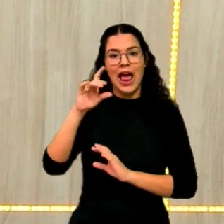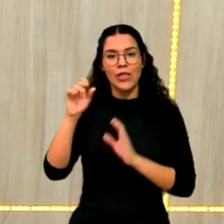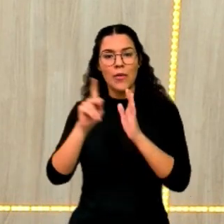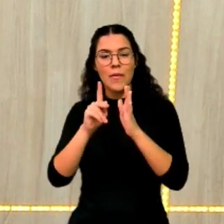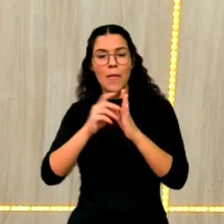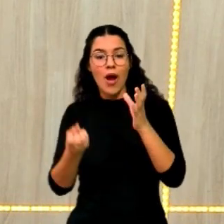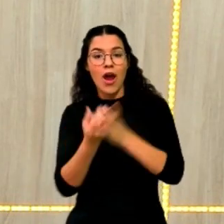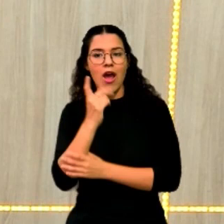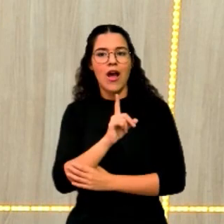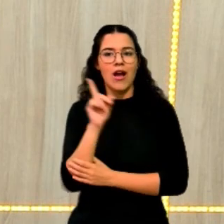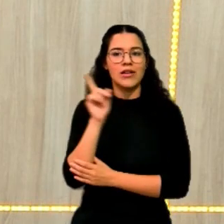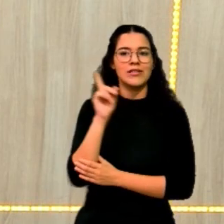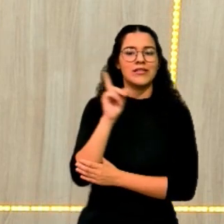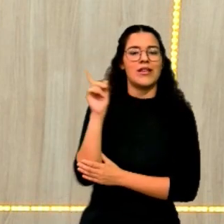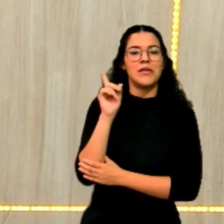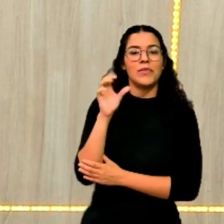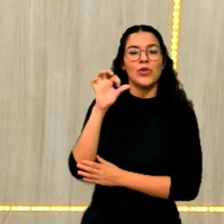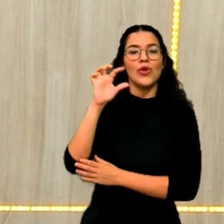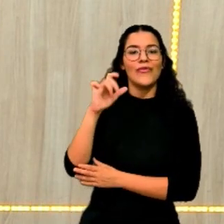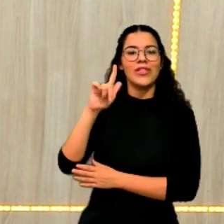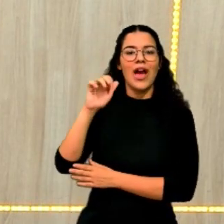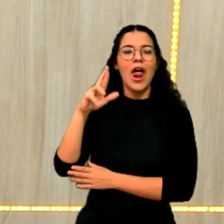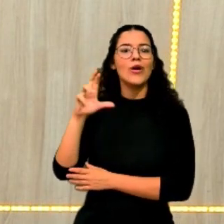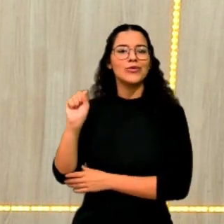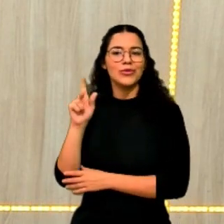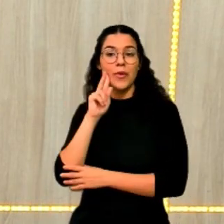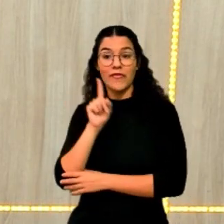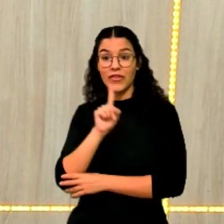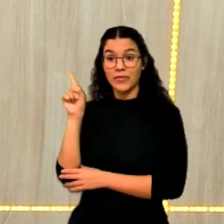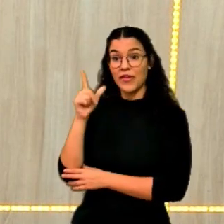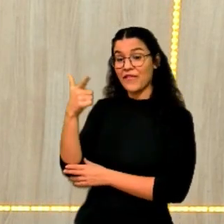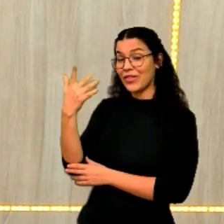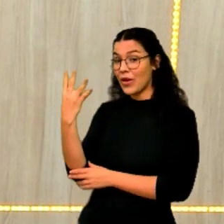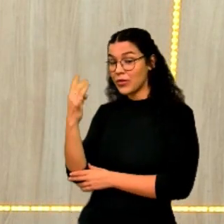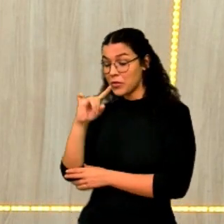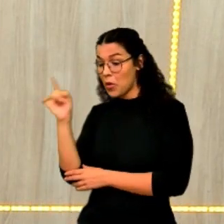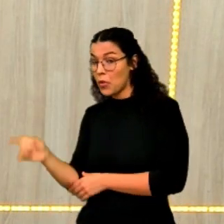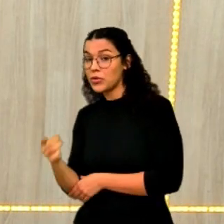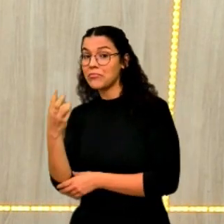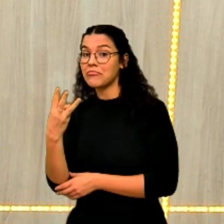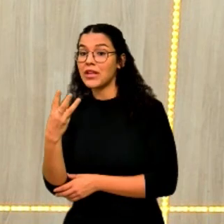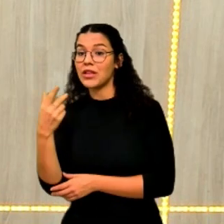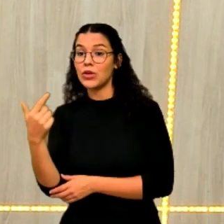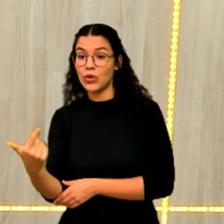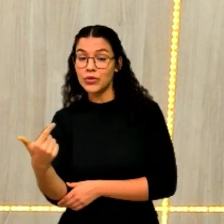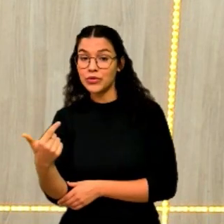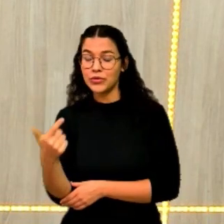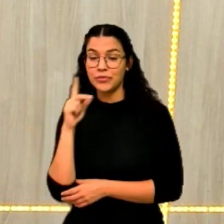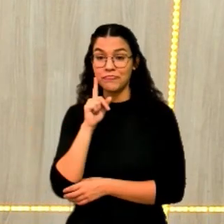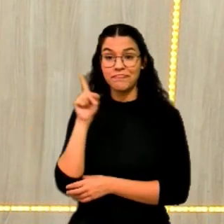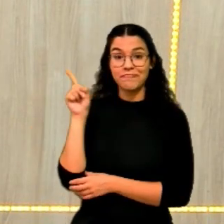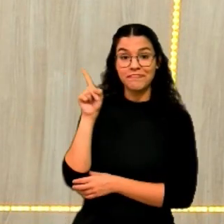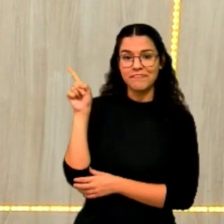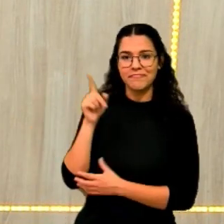90 graus. Então, um desses lados vai medir 24 metros e o outro vai medir 32 metros.